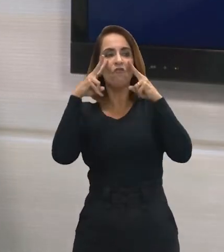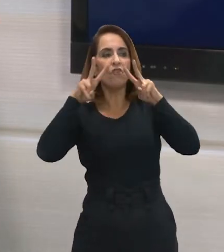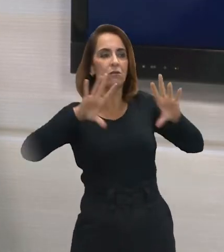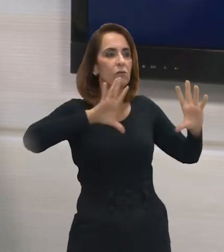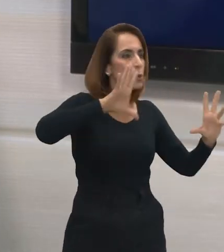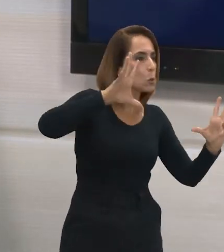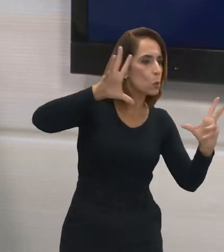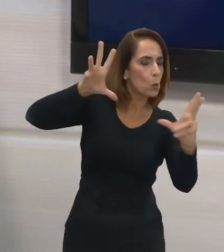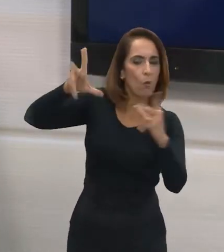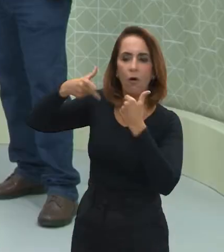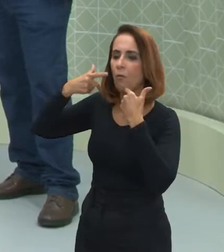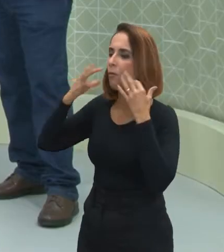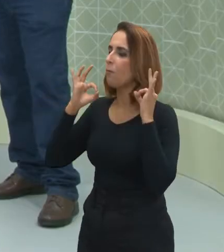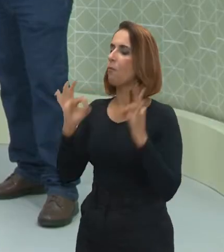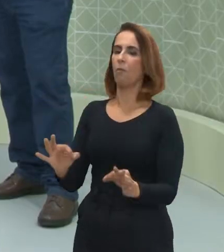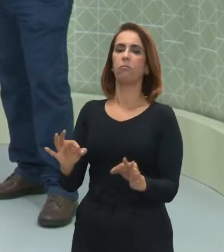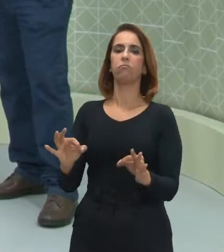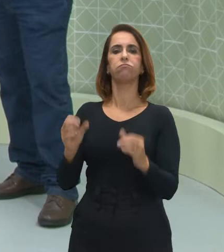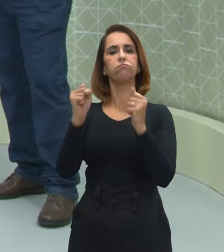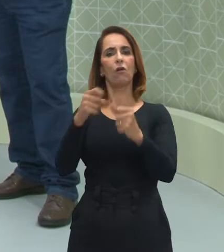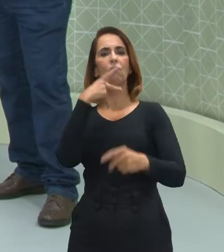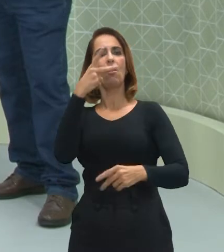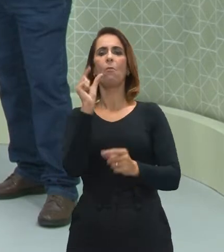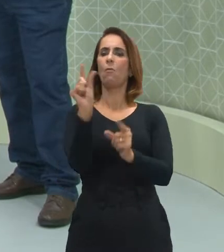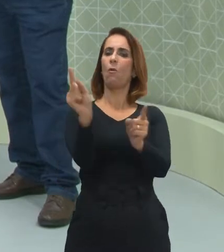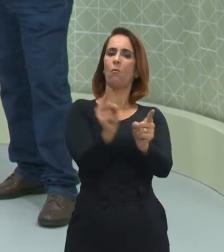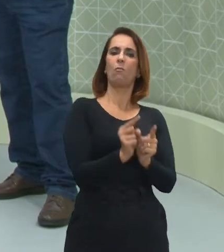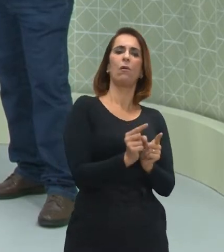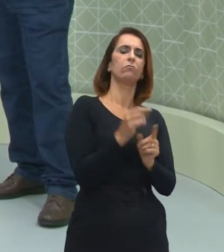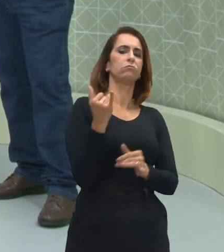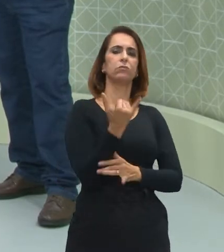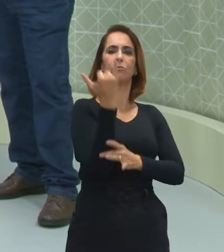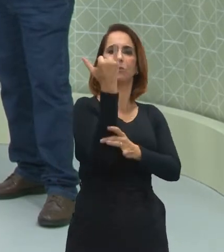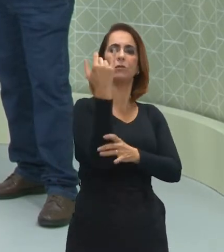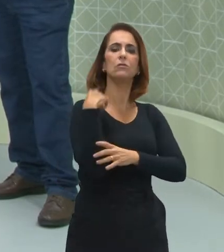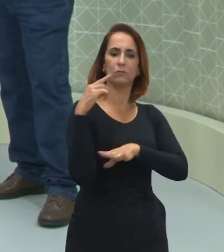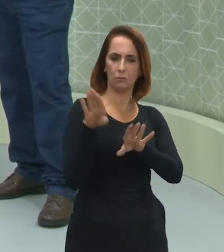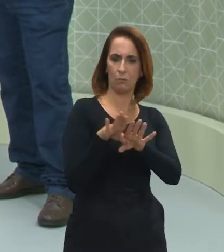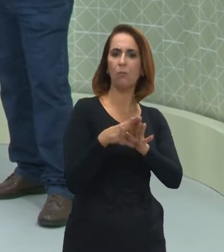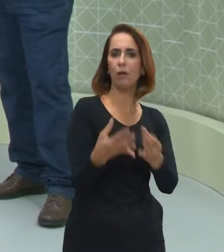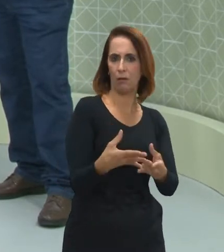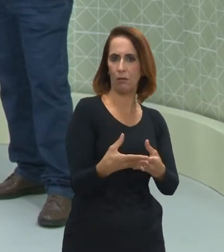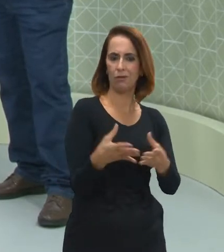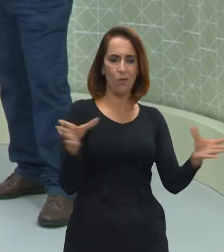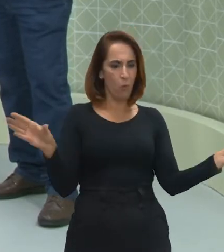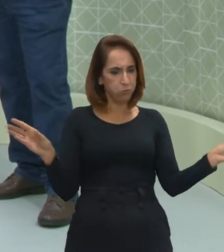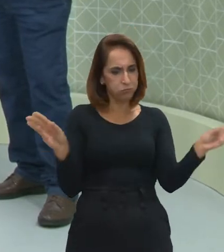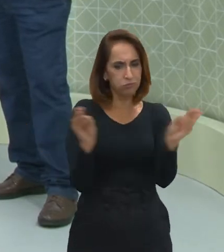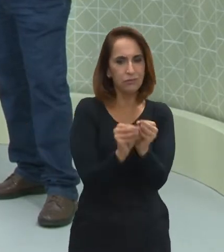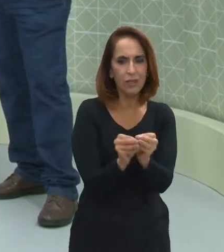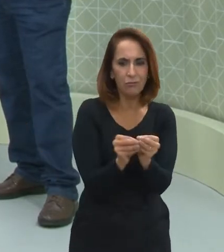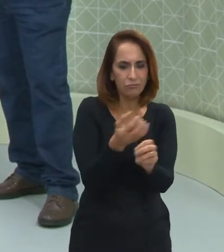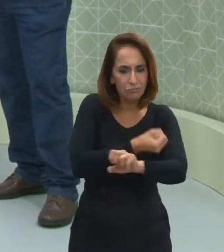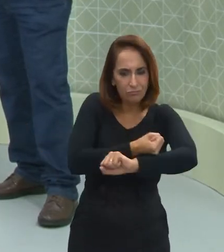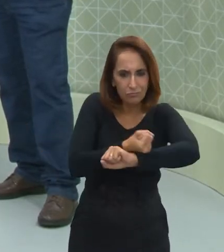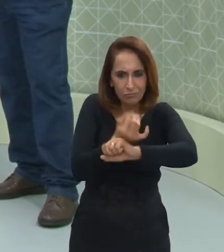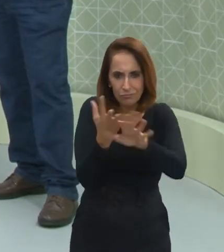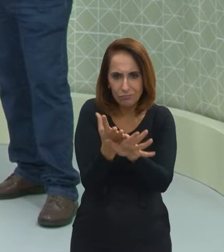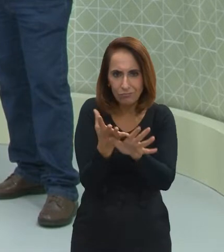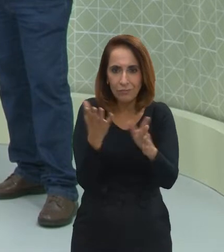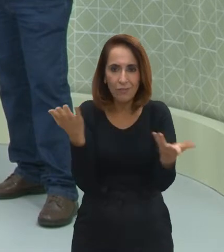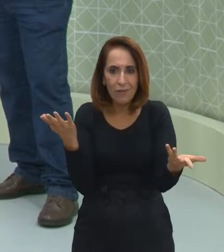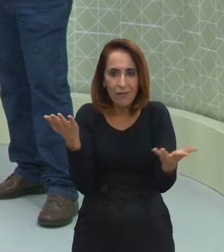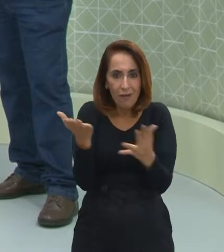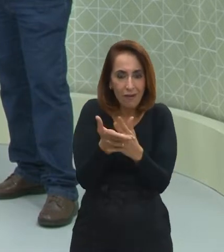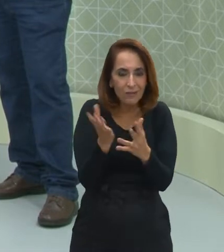visão global, a visão holística, né? Pode falar um pouquinho mais para a gente sobre a importância disso também, professor, dessa união, dessa interdisciplinaridade